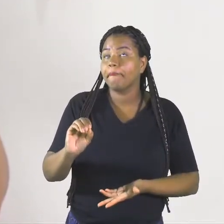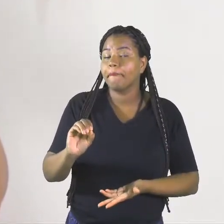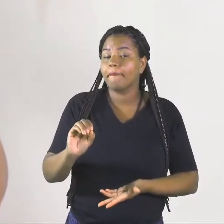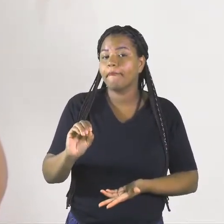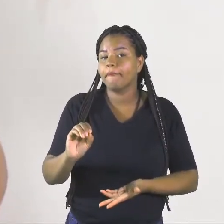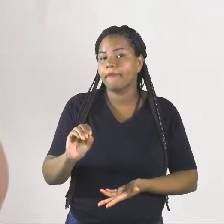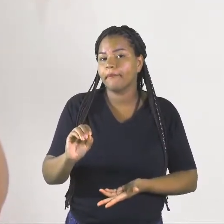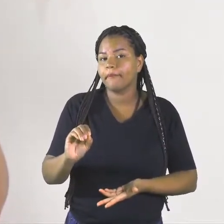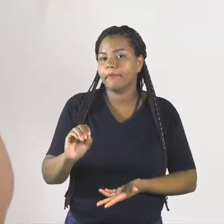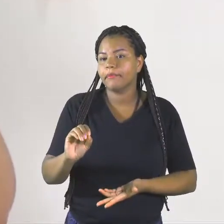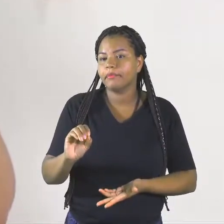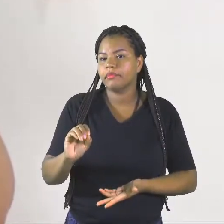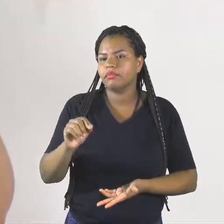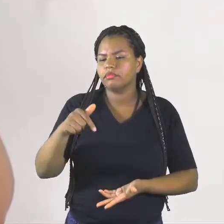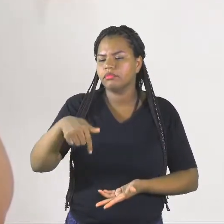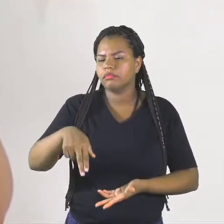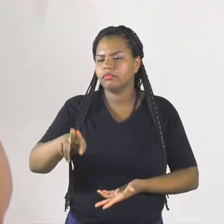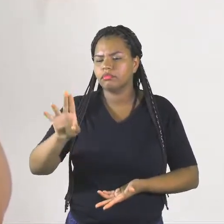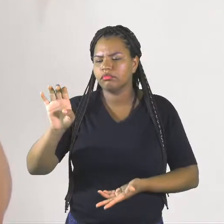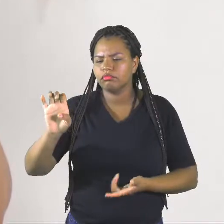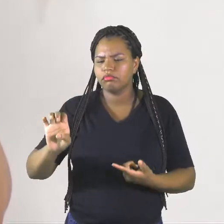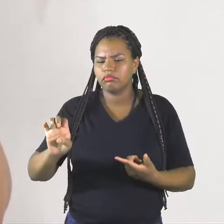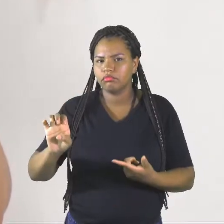Co... O que U e U é?